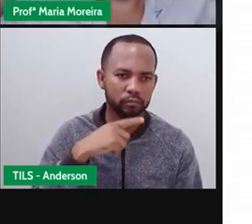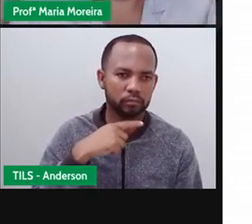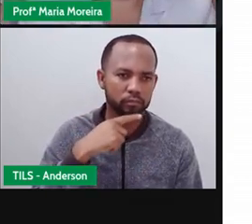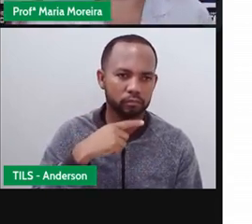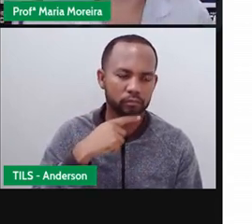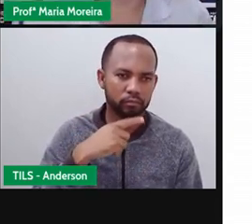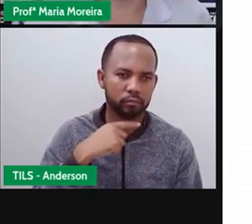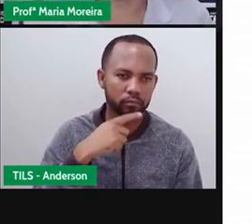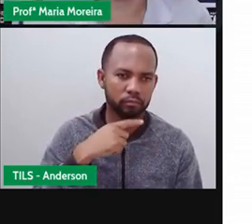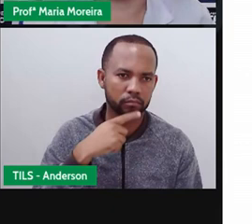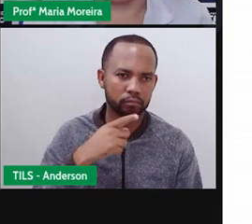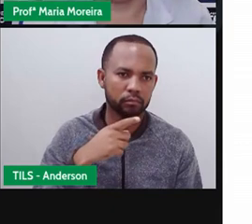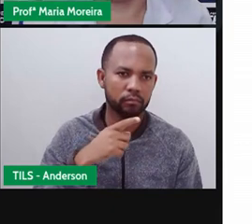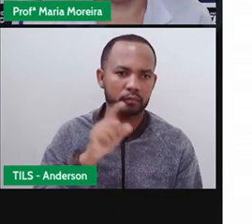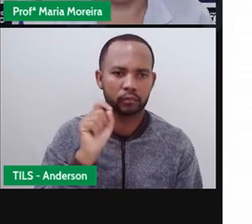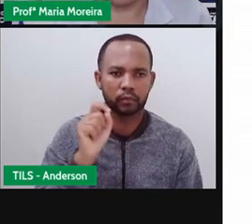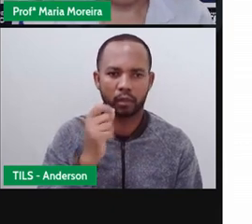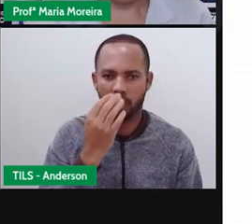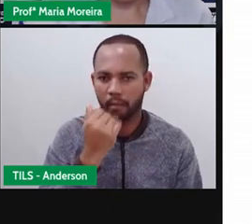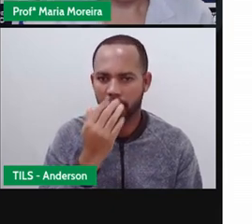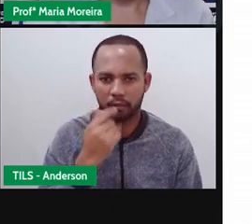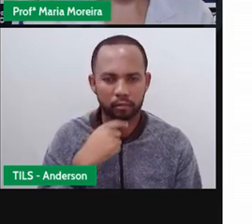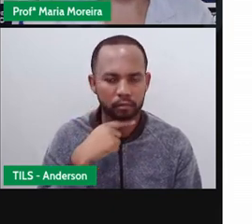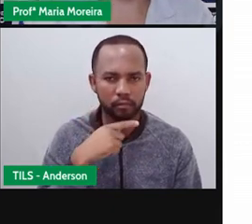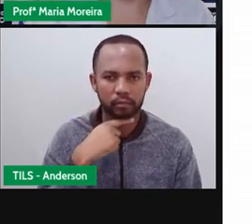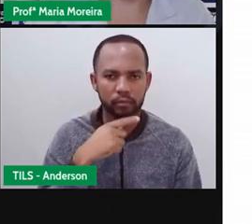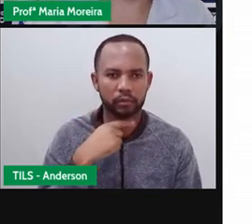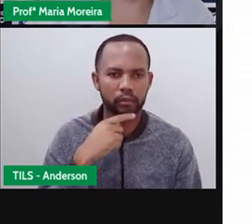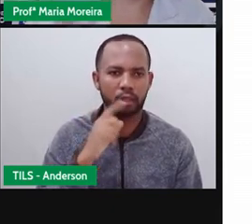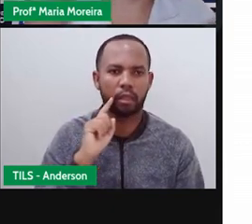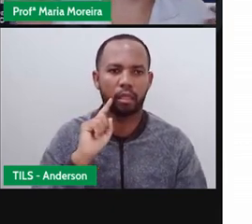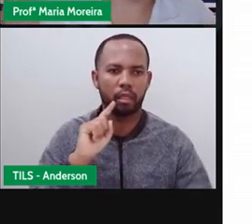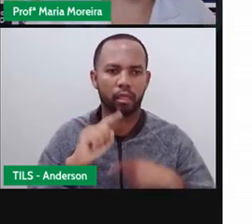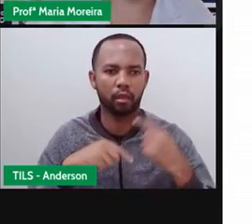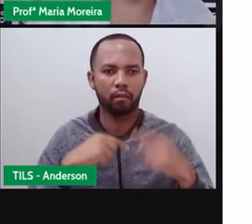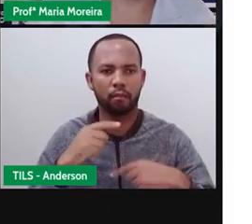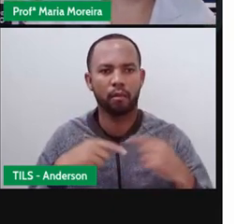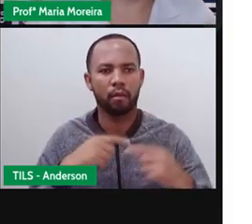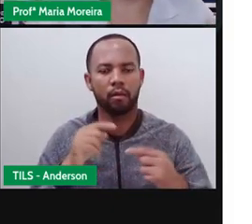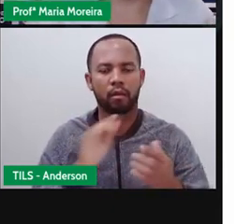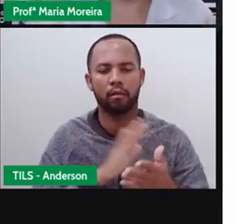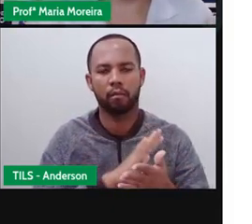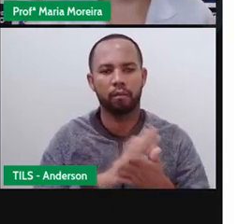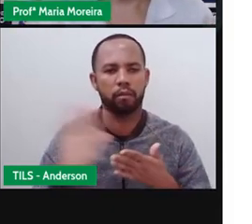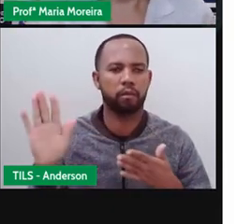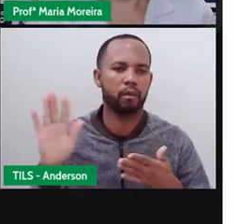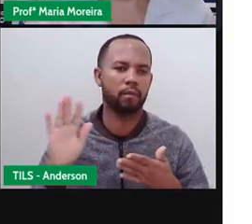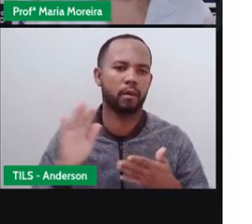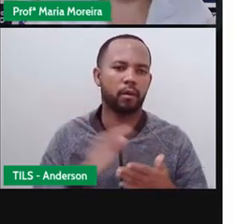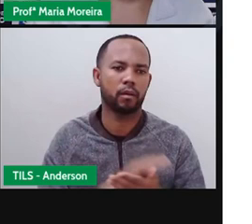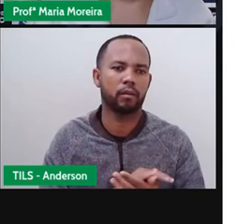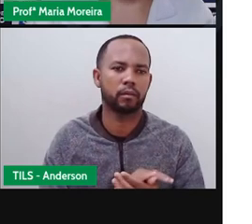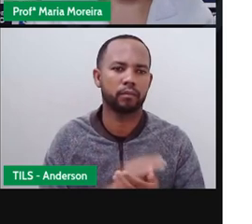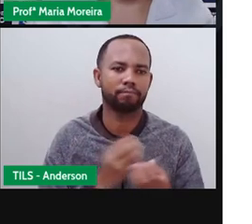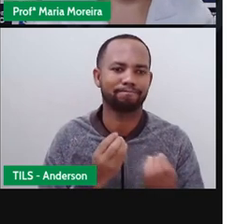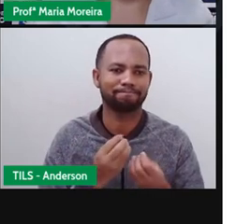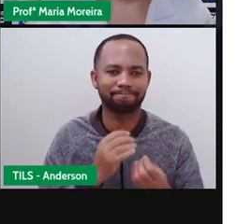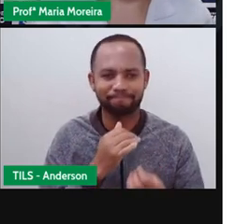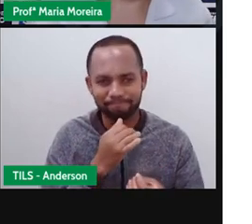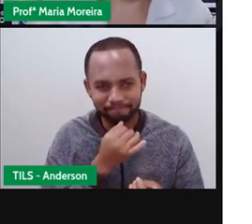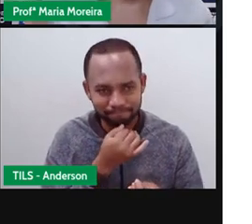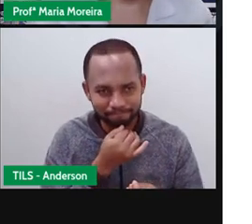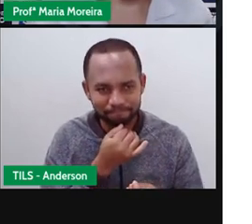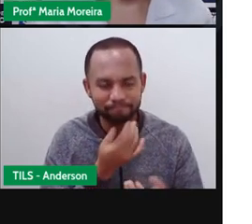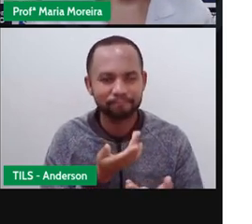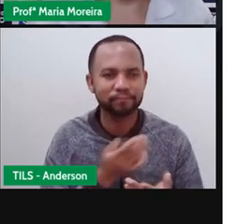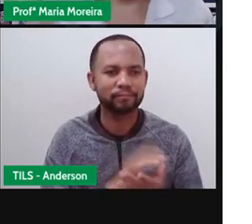colocar o focinho para o quê? Se alimentar. E aí ela acabou indo embora, antes do que planejou, com o rabo entre as pernas.